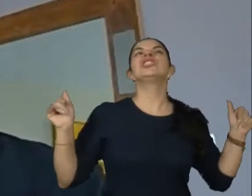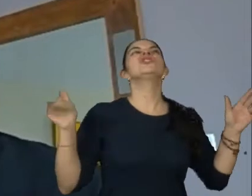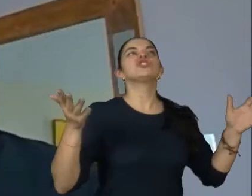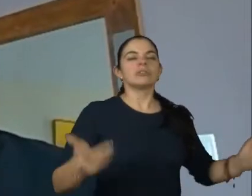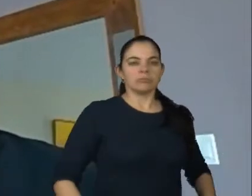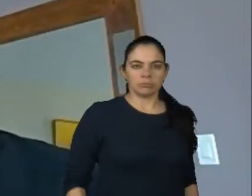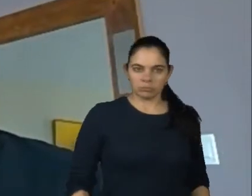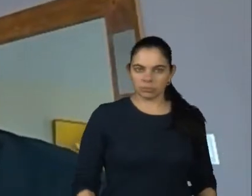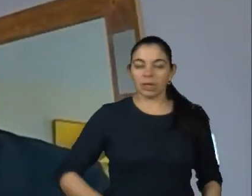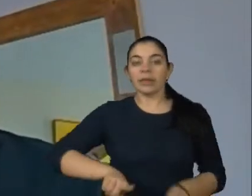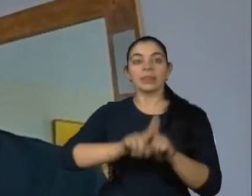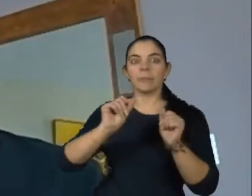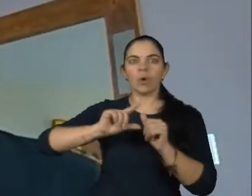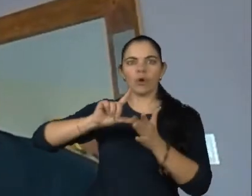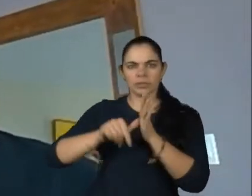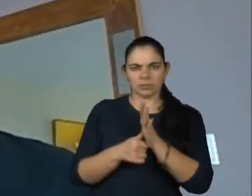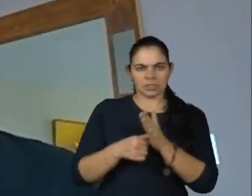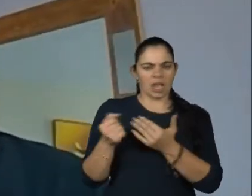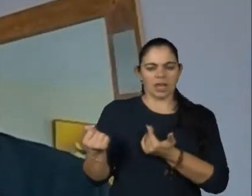E aí, passando para a adolescência,